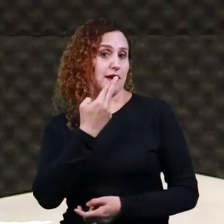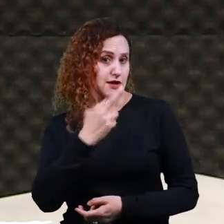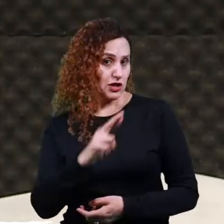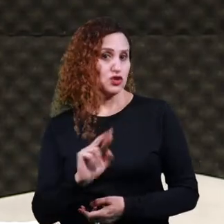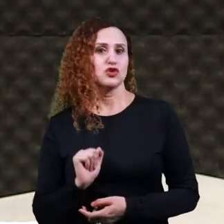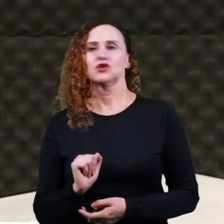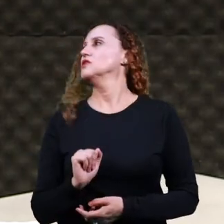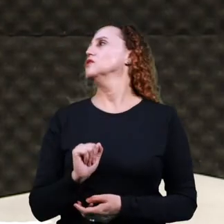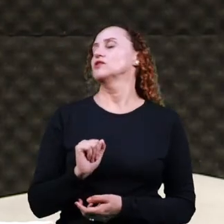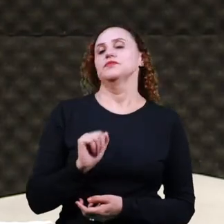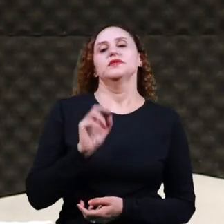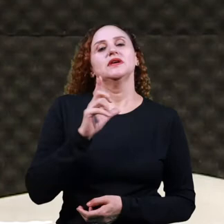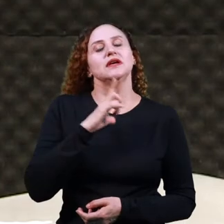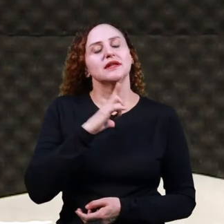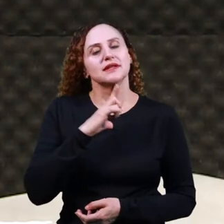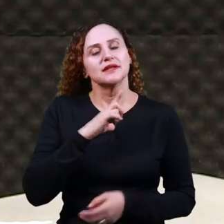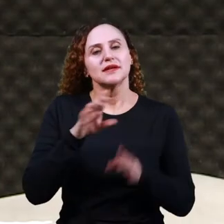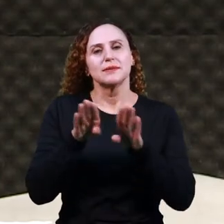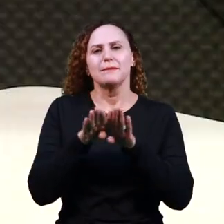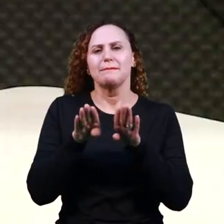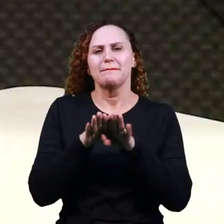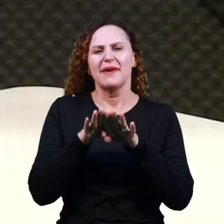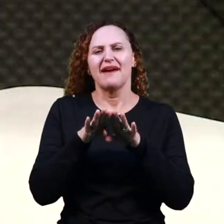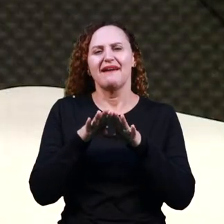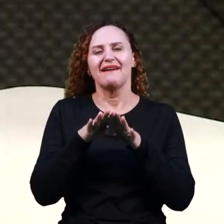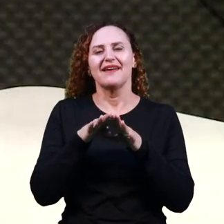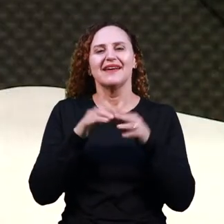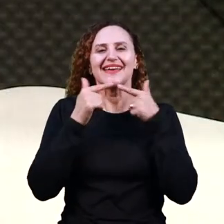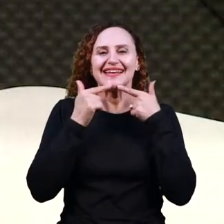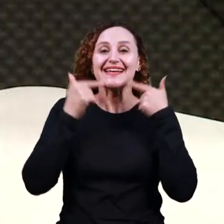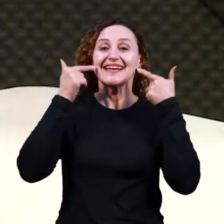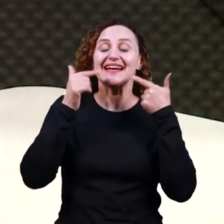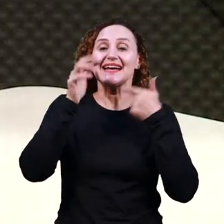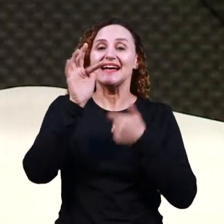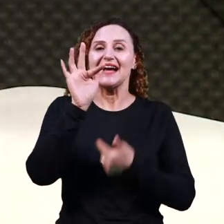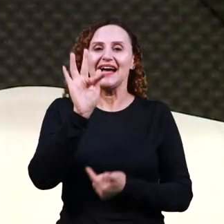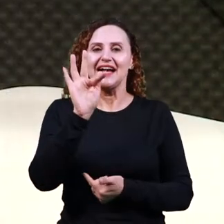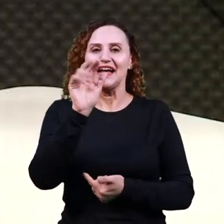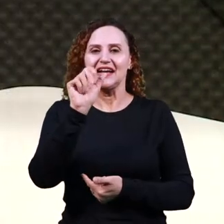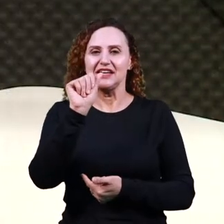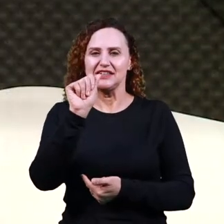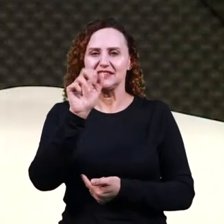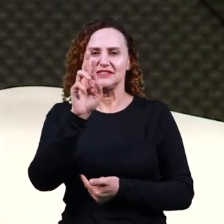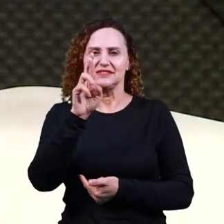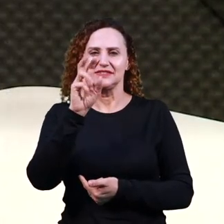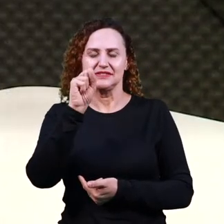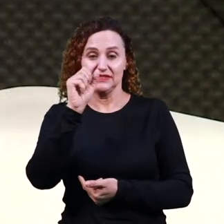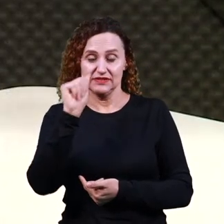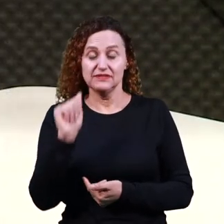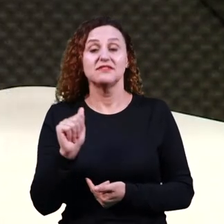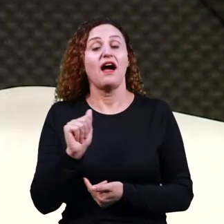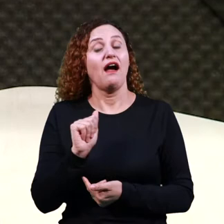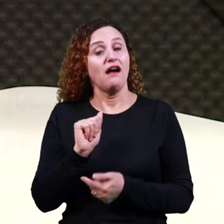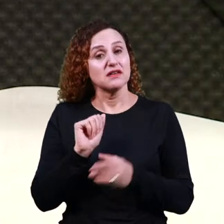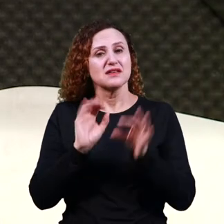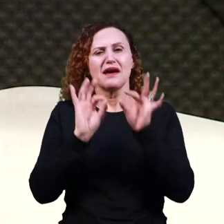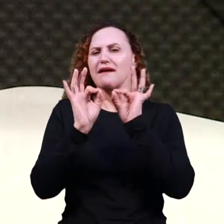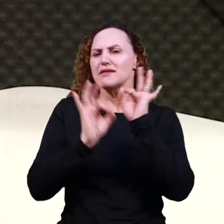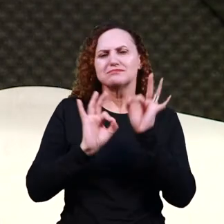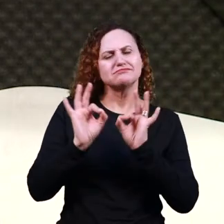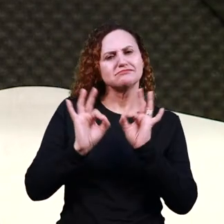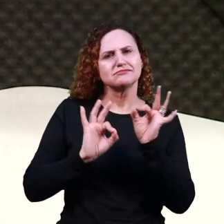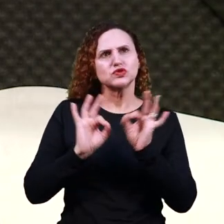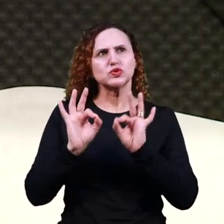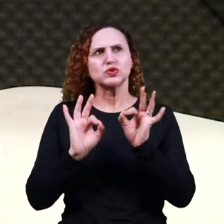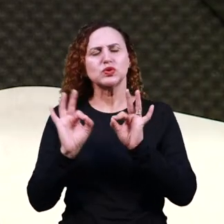a farsa é uma peça um pouco mais divertida. O alto não tem uma estrutura definida, como também